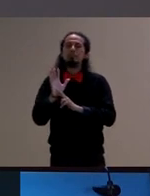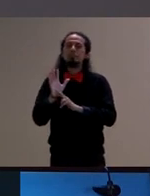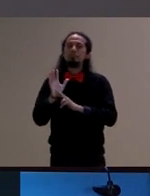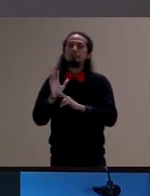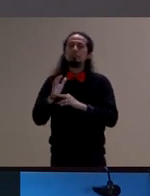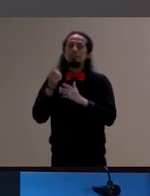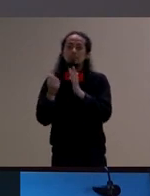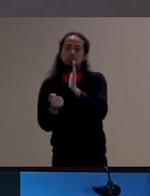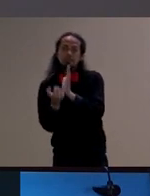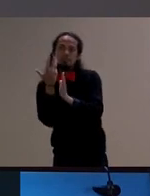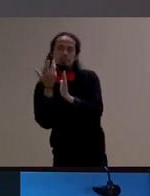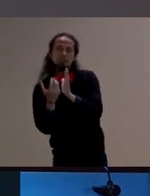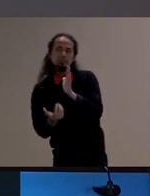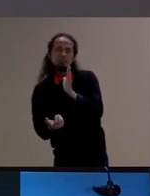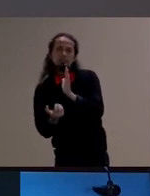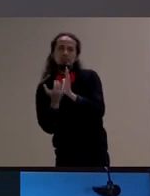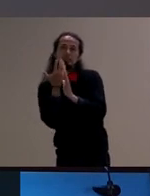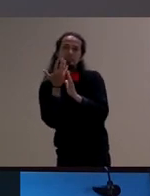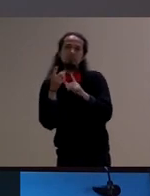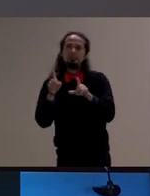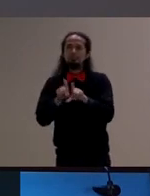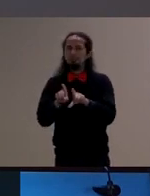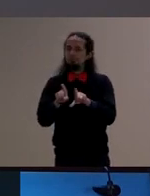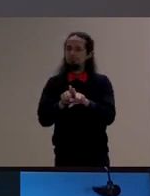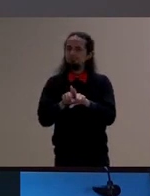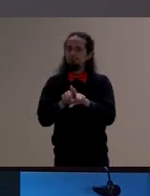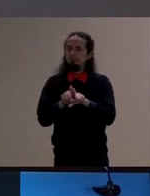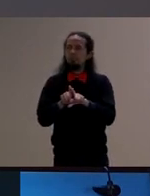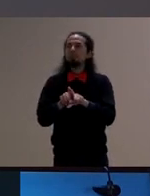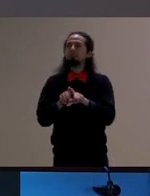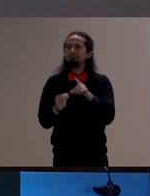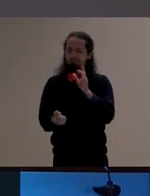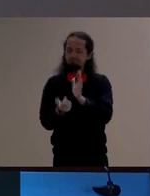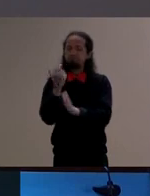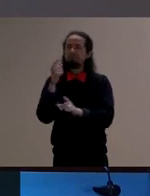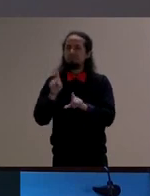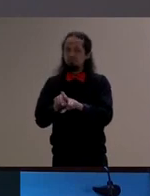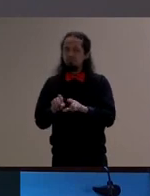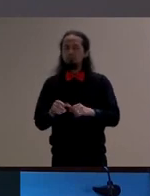elaboração e de criação também